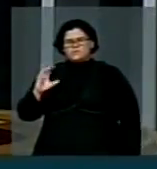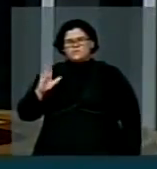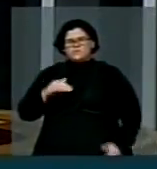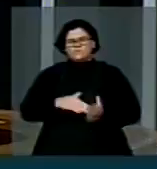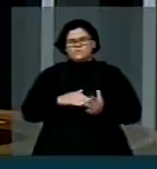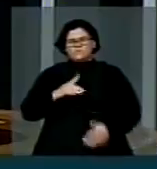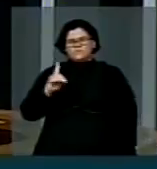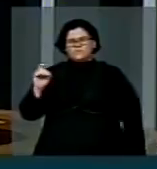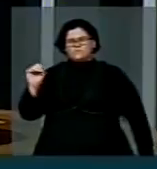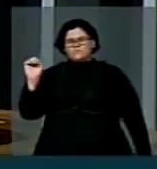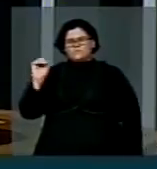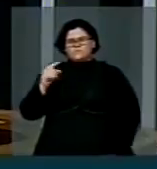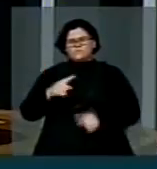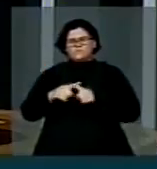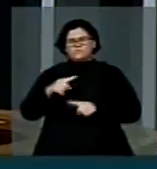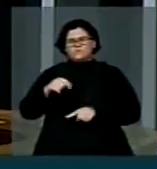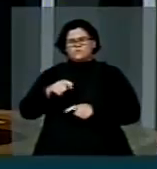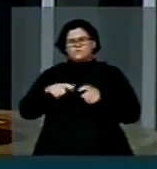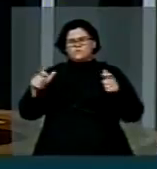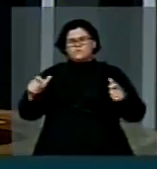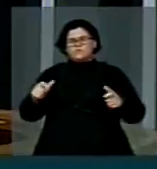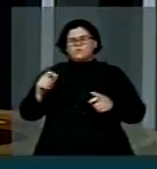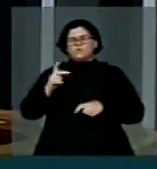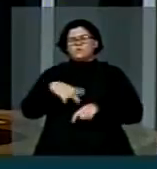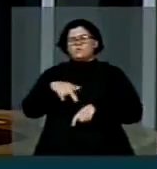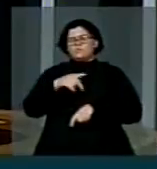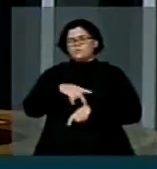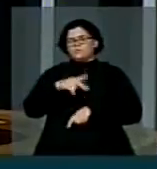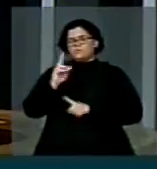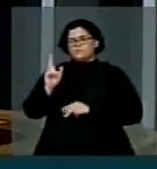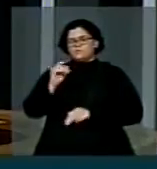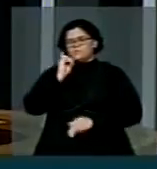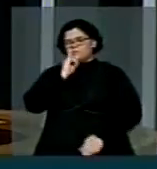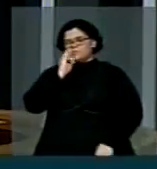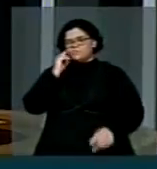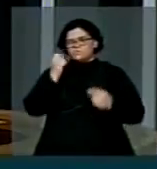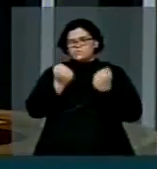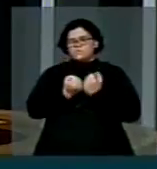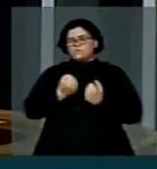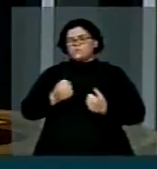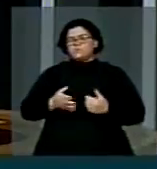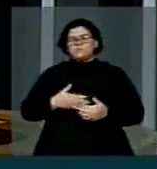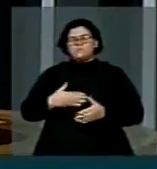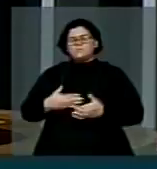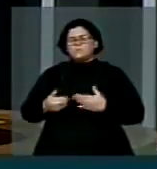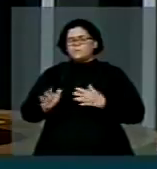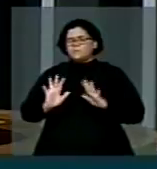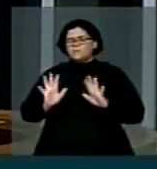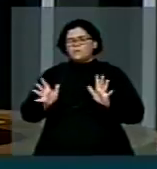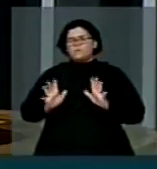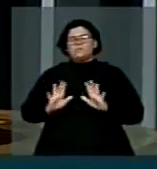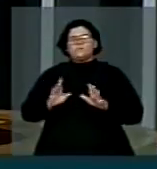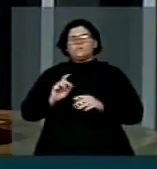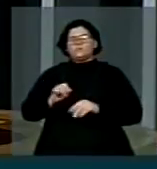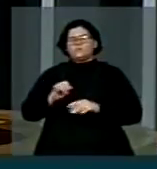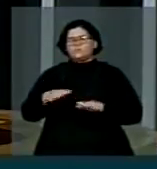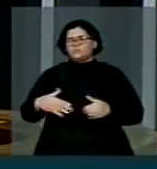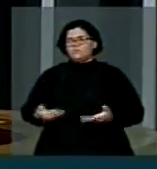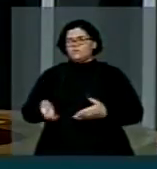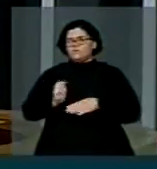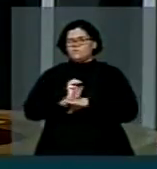maior do que países como o Japão. Independentemente da questão sobre quais estados